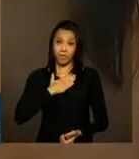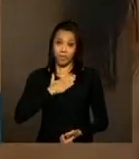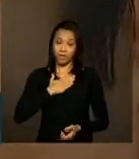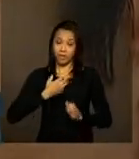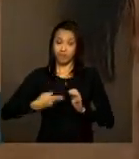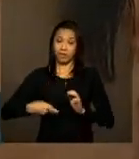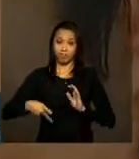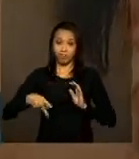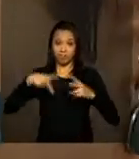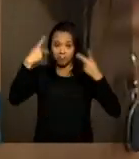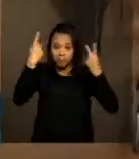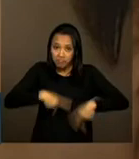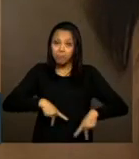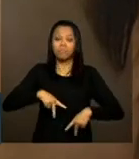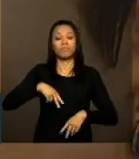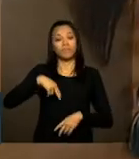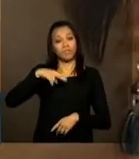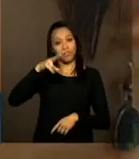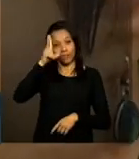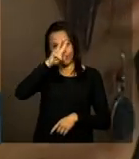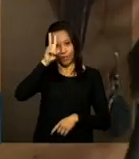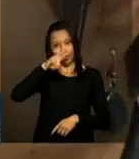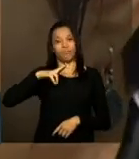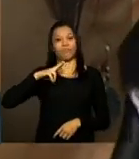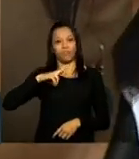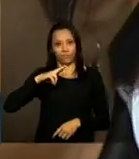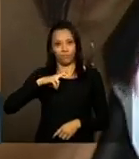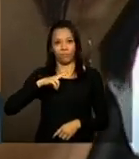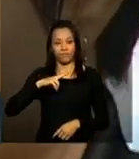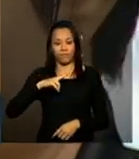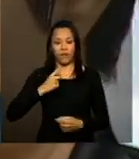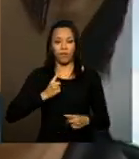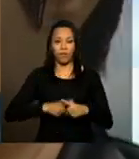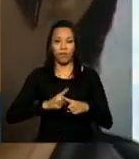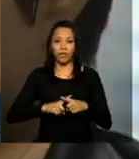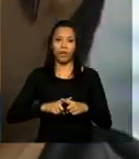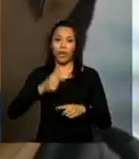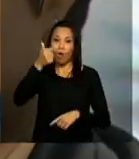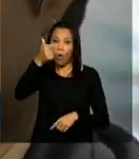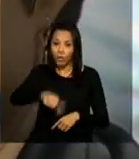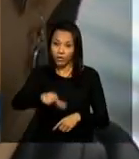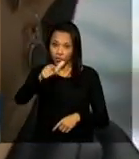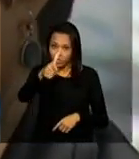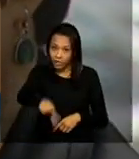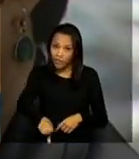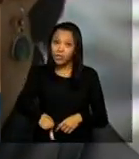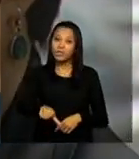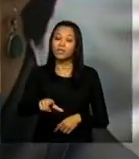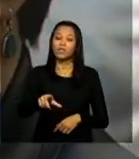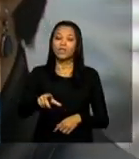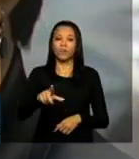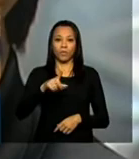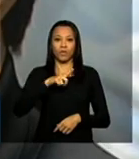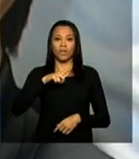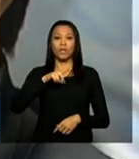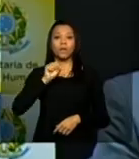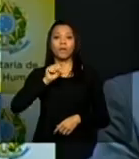história porque mais uma vez eu estou com a oportunidade